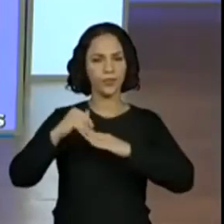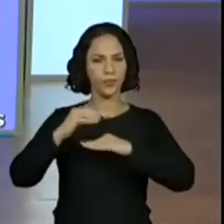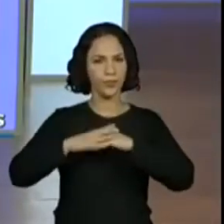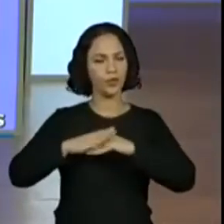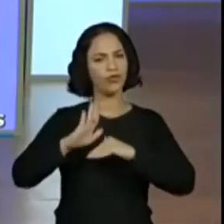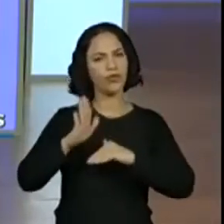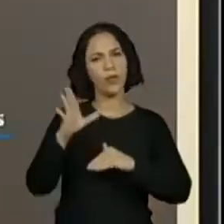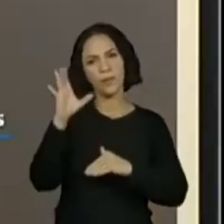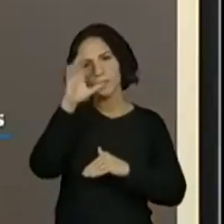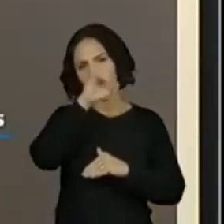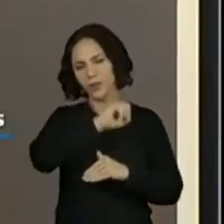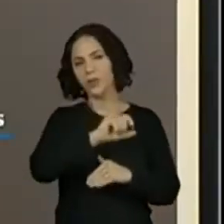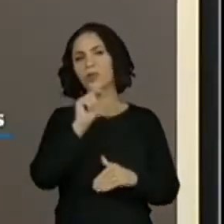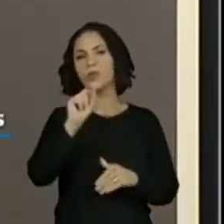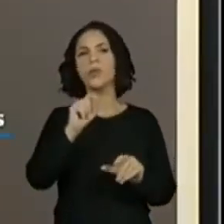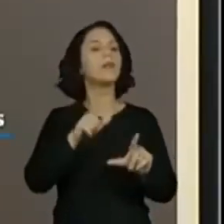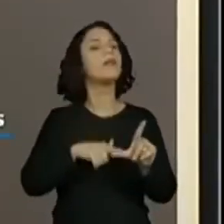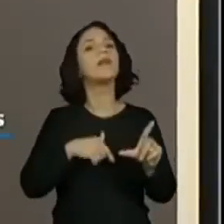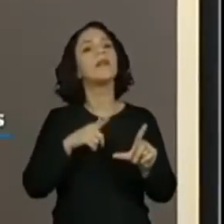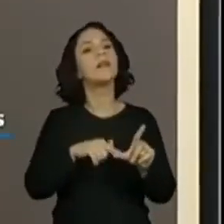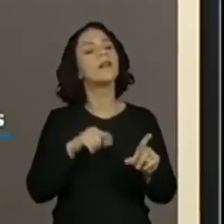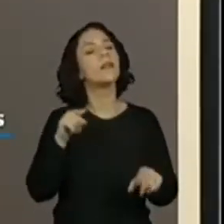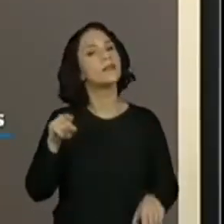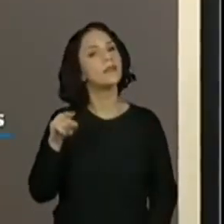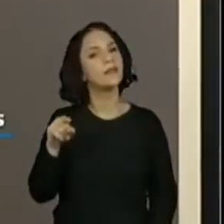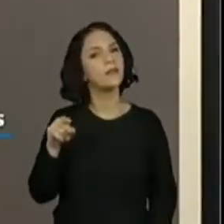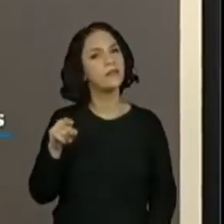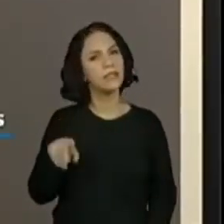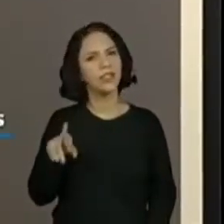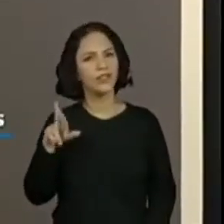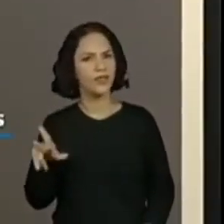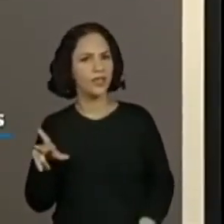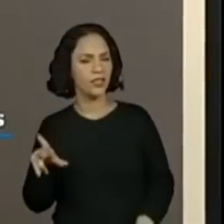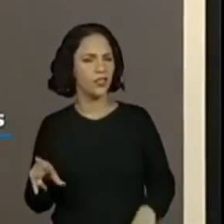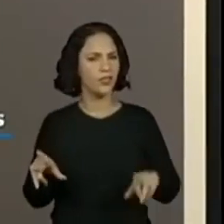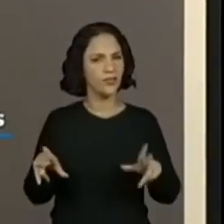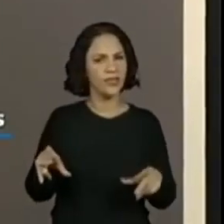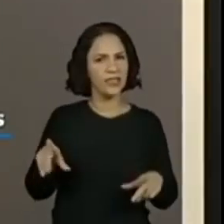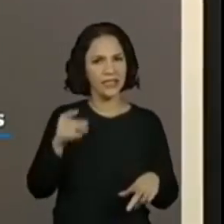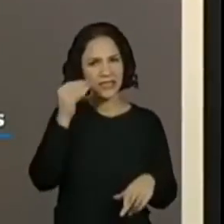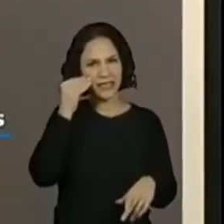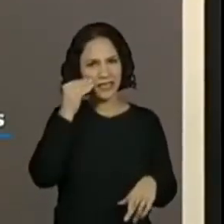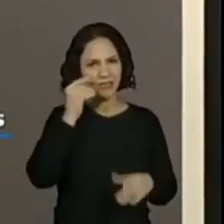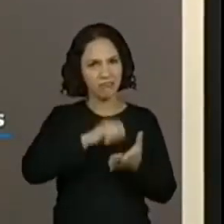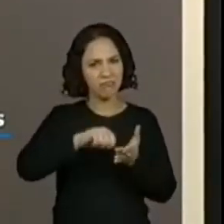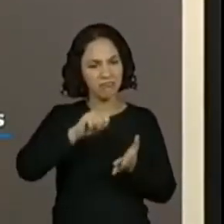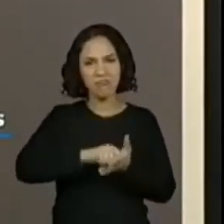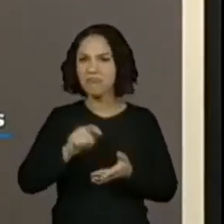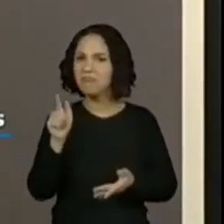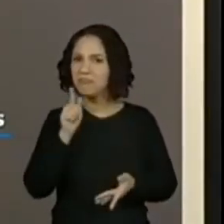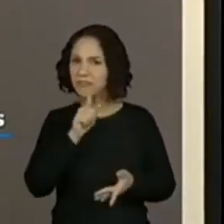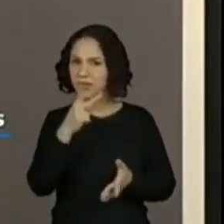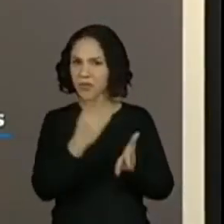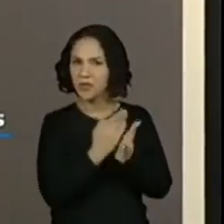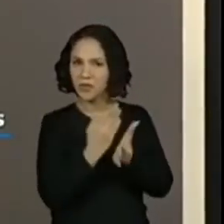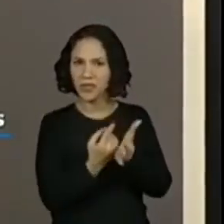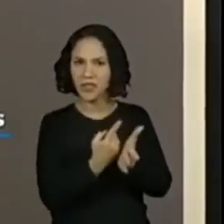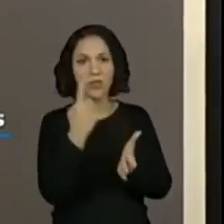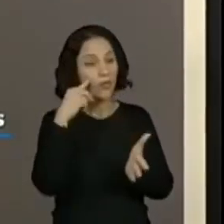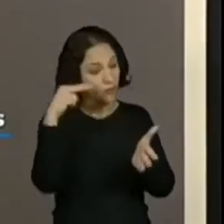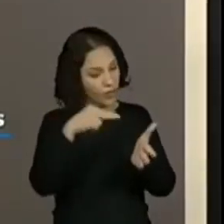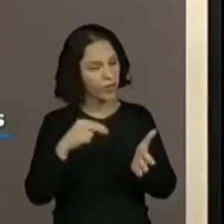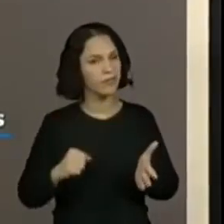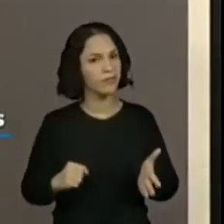diferenciar quando a gente precisa usar essa letra. Sim. Será que você escreveu? Tentou escrever e acertou? Está aí no caderno? Confere.